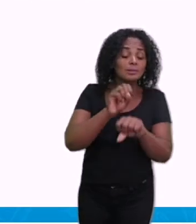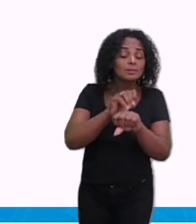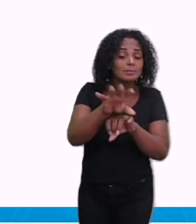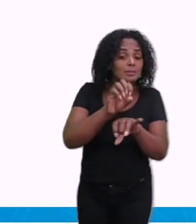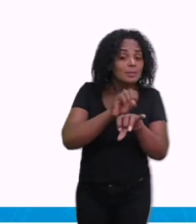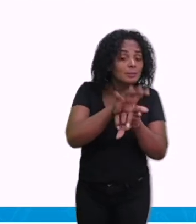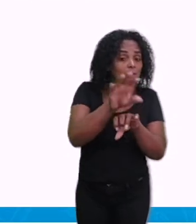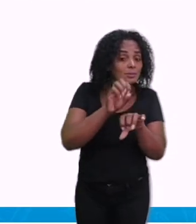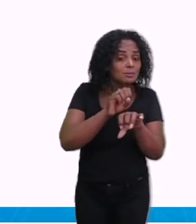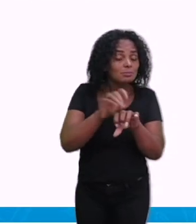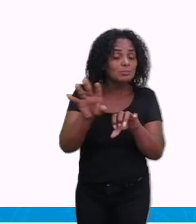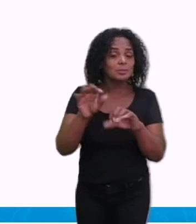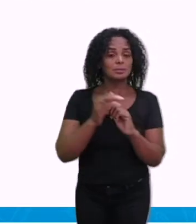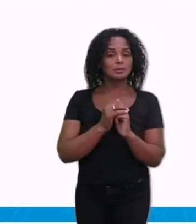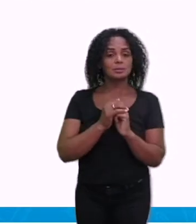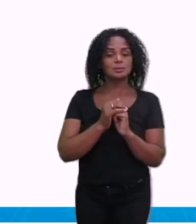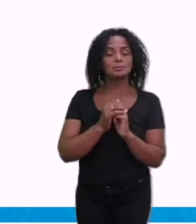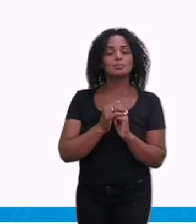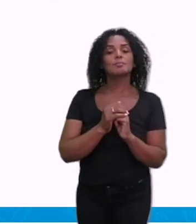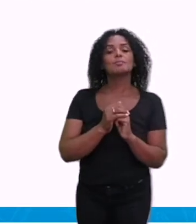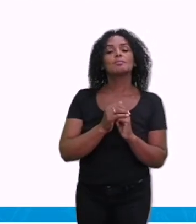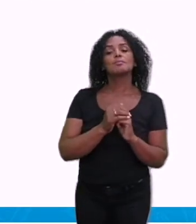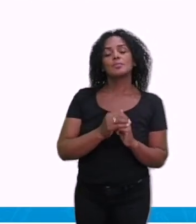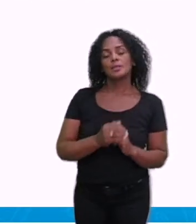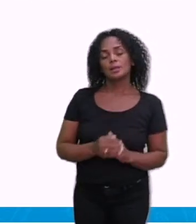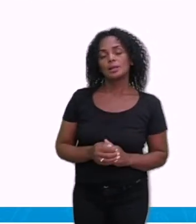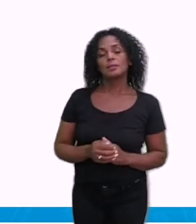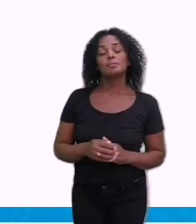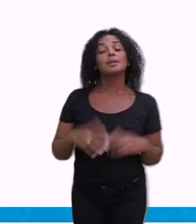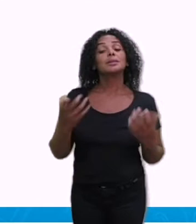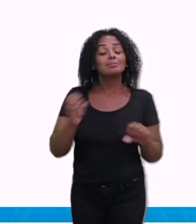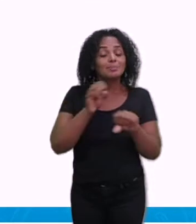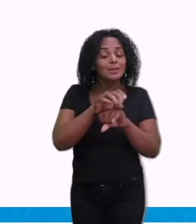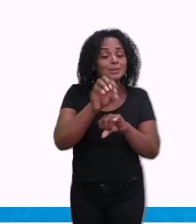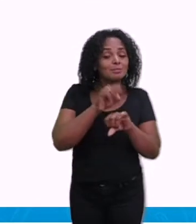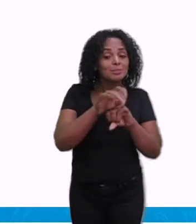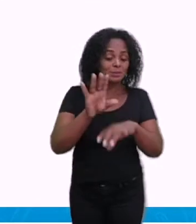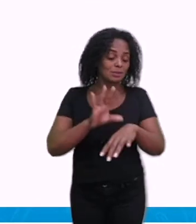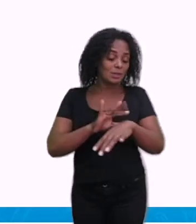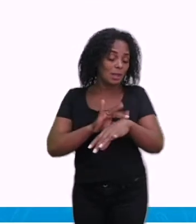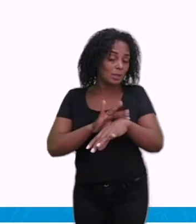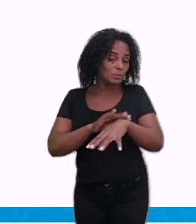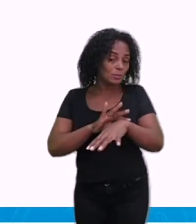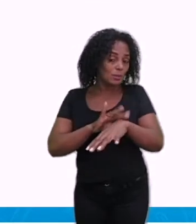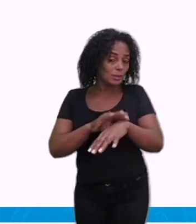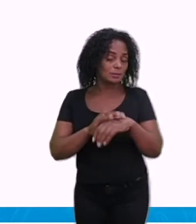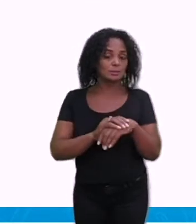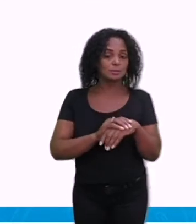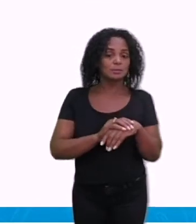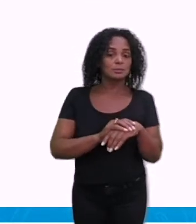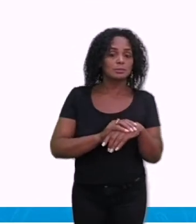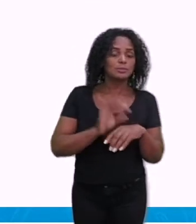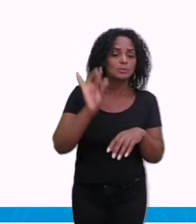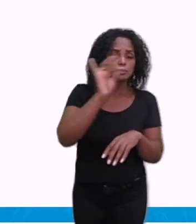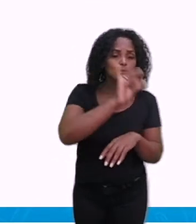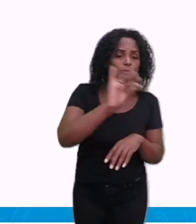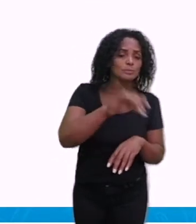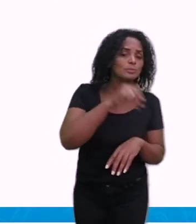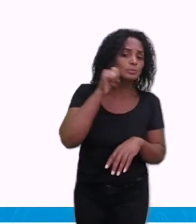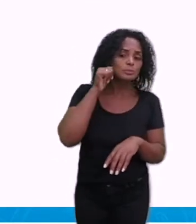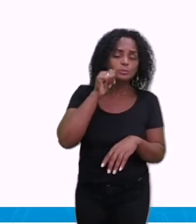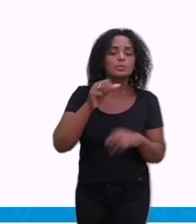doença da dengue não. Mas ele transmite a doença. Então essa fêmea, ela pode colocar